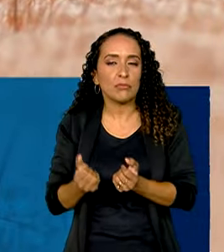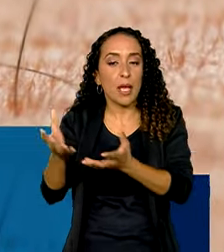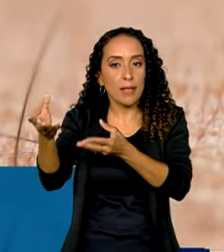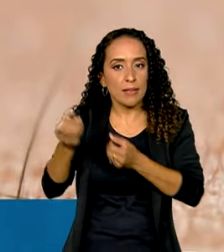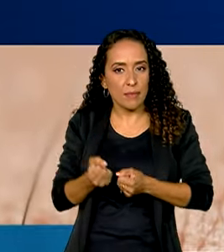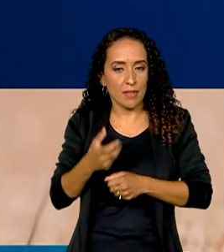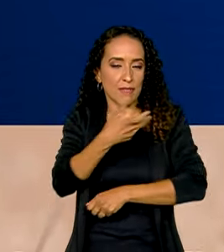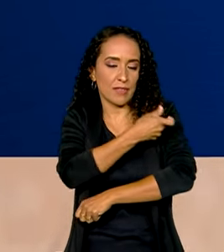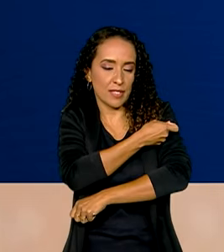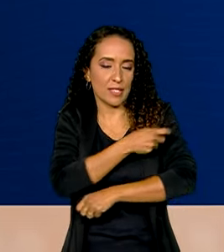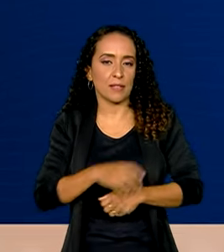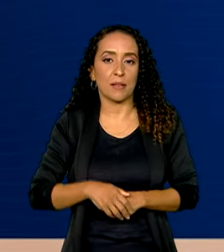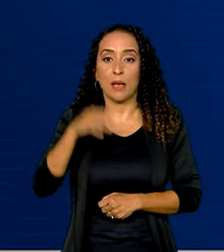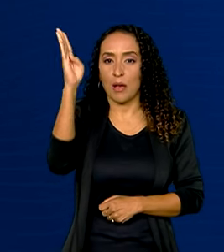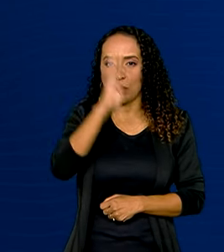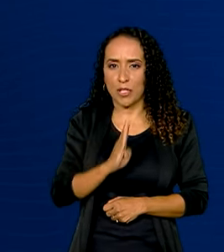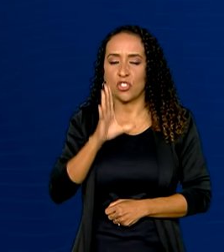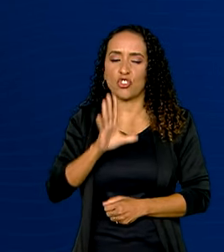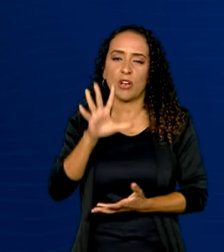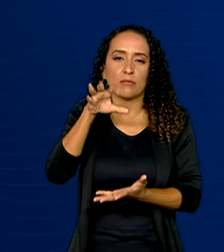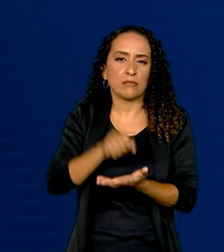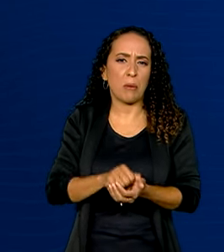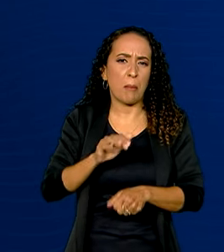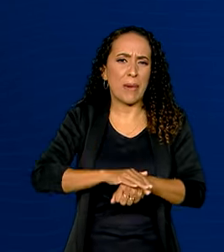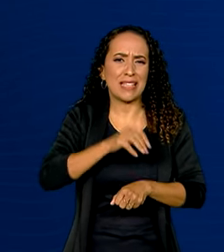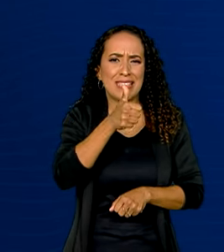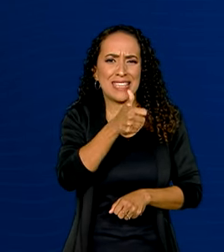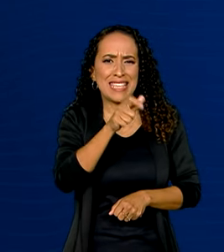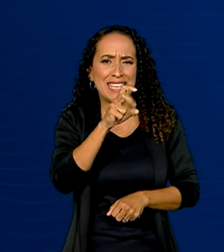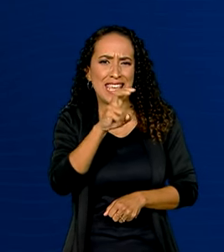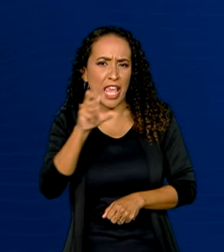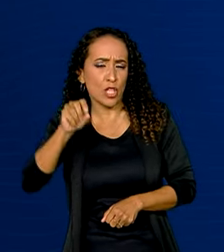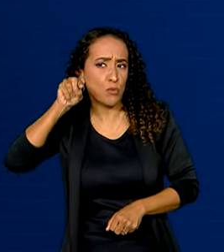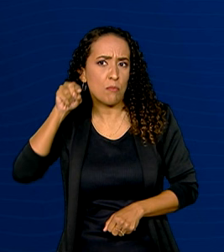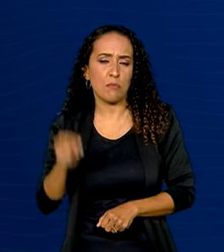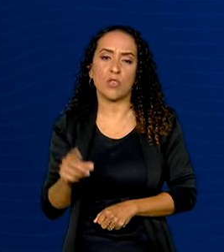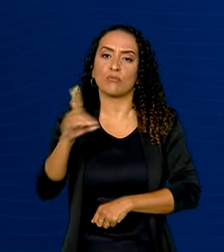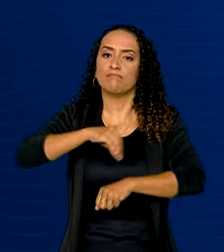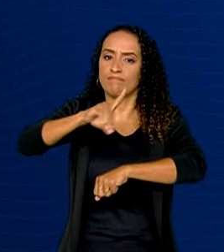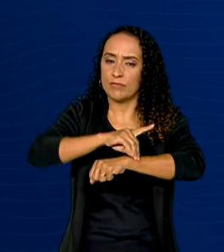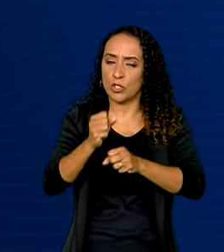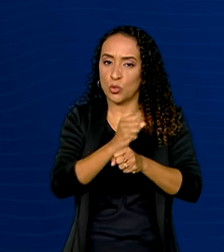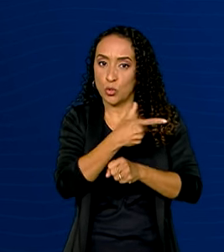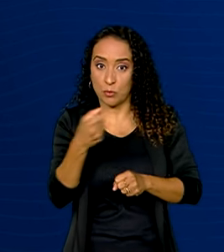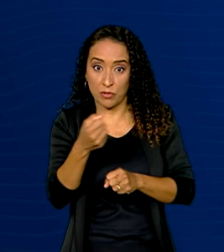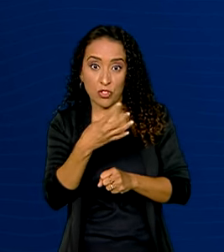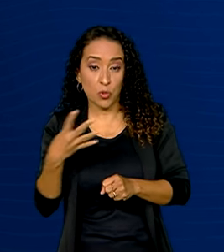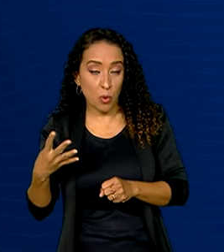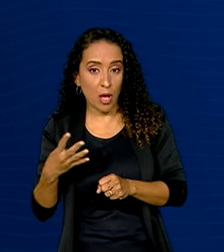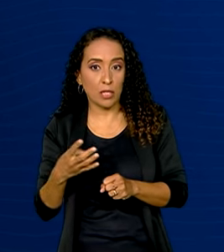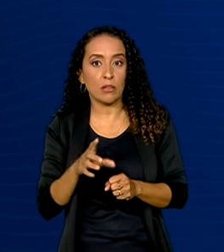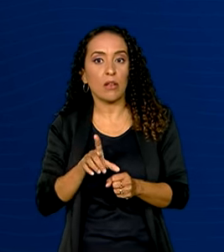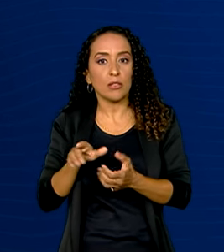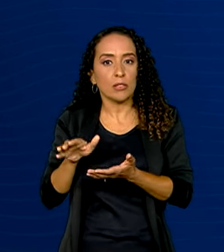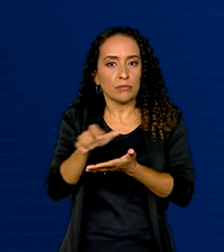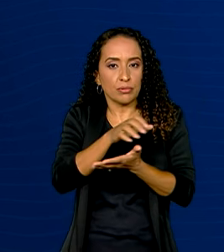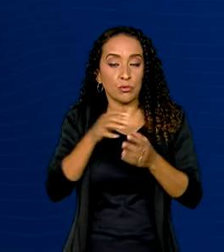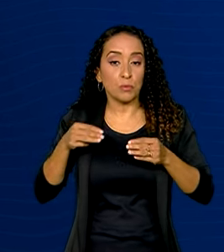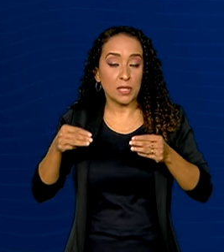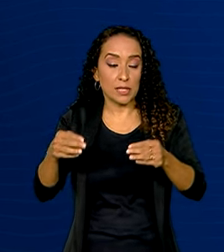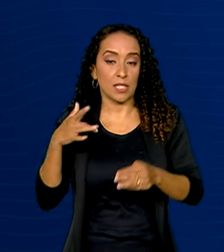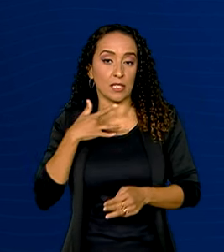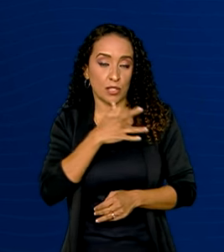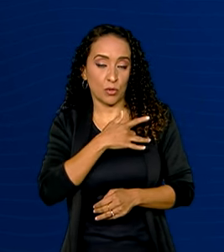vacina. O Brasil já registrou mais de 500 mil casos de dengue em 2024, segundo dados do Ministério da